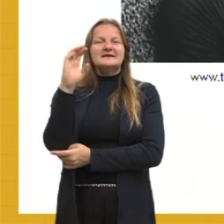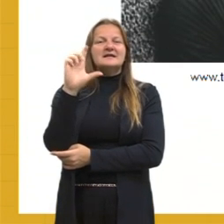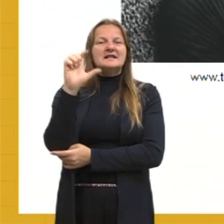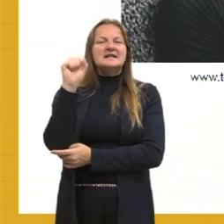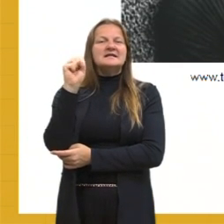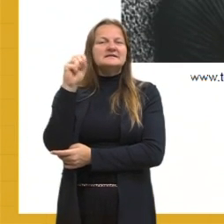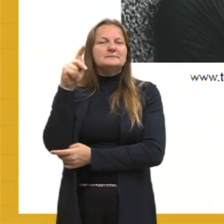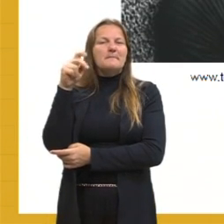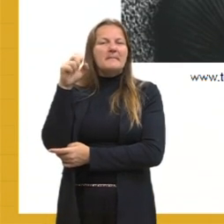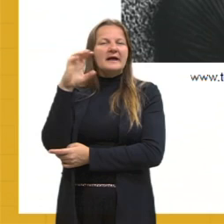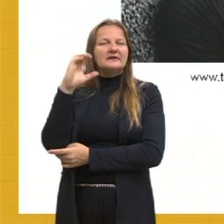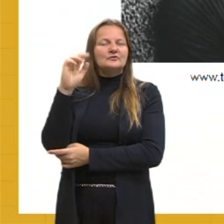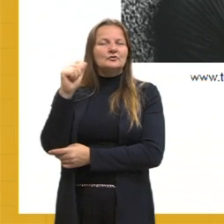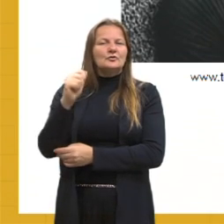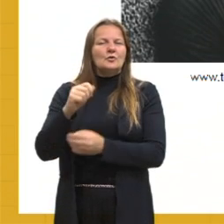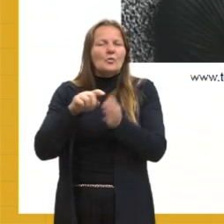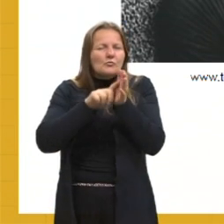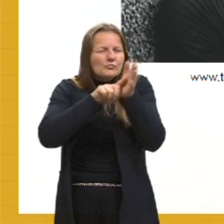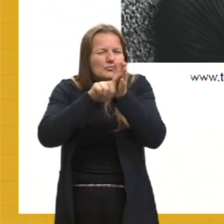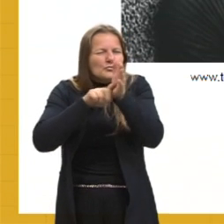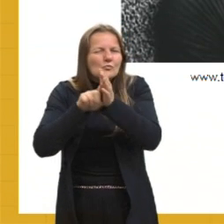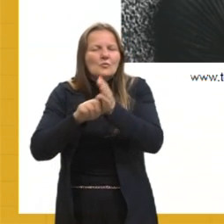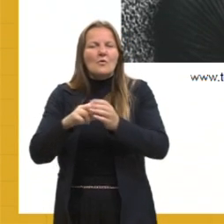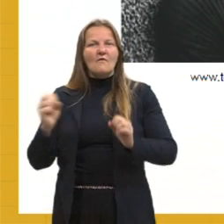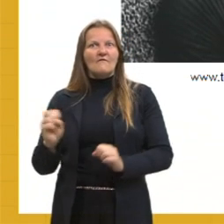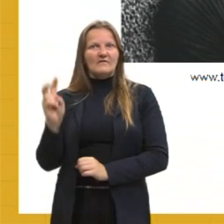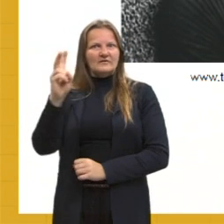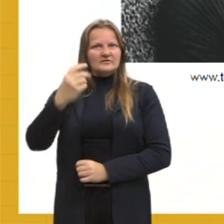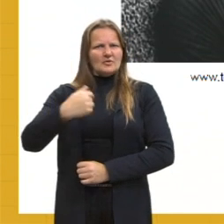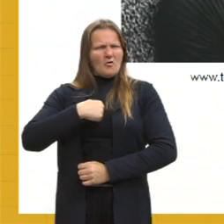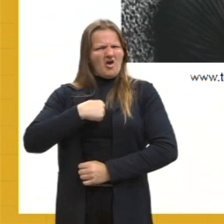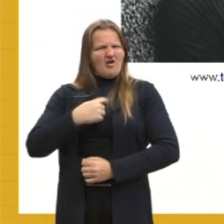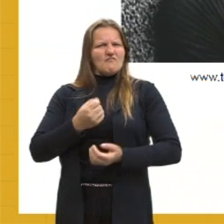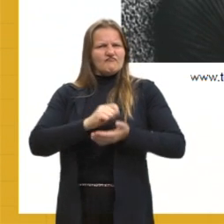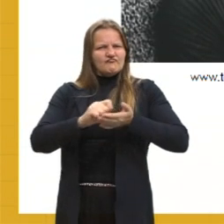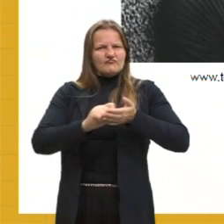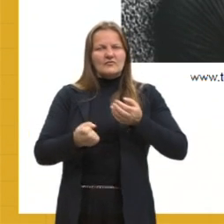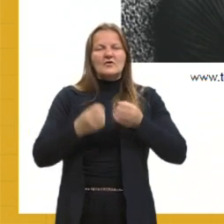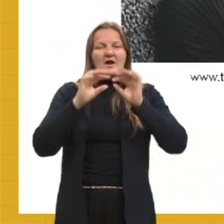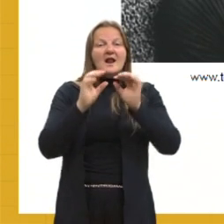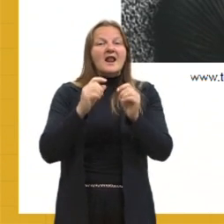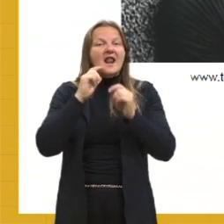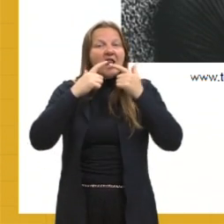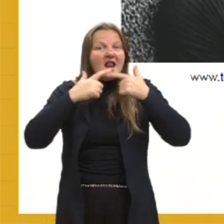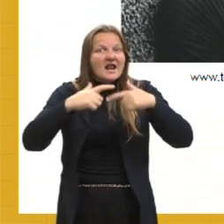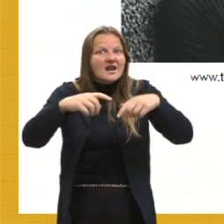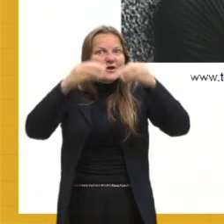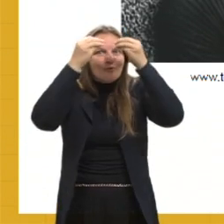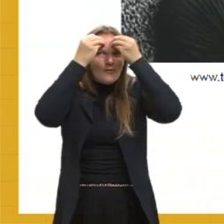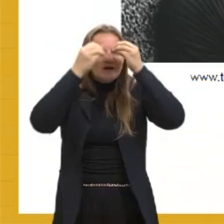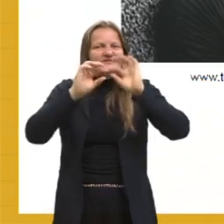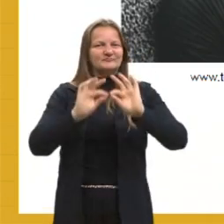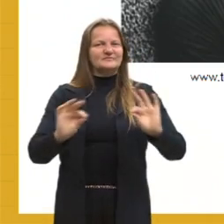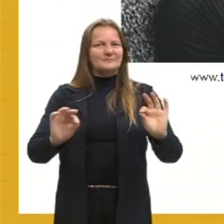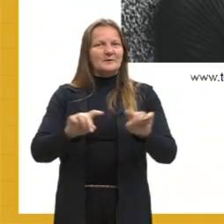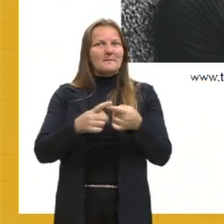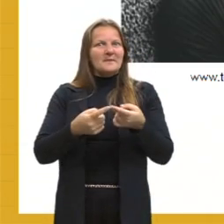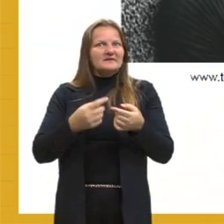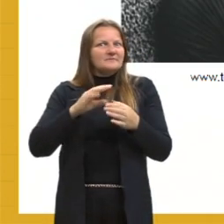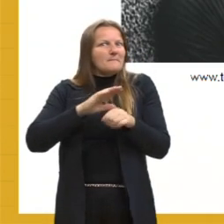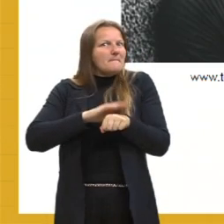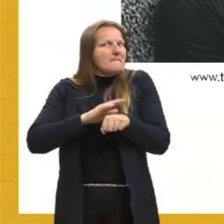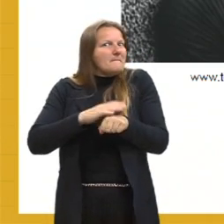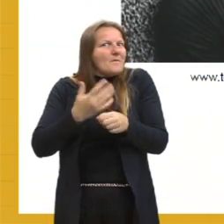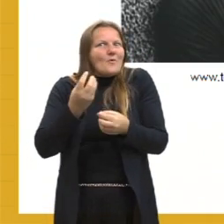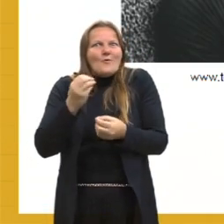uma sondagem psicológica, essa valorização do eu, uma linguagem mais simples, mas isso não quer dizer que não seja muito